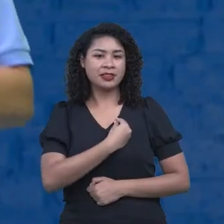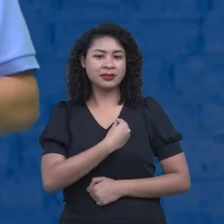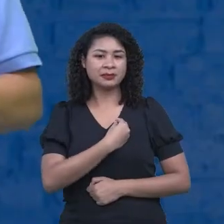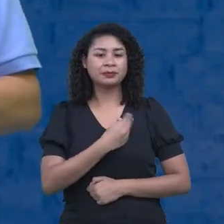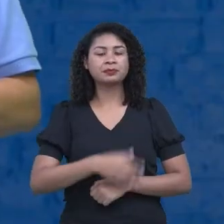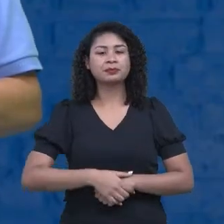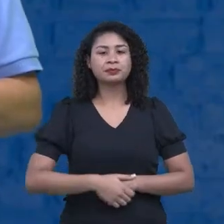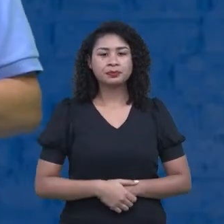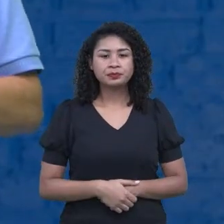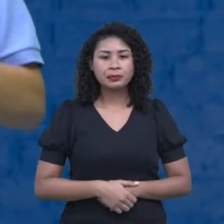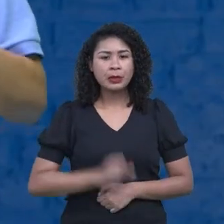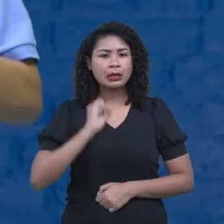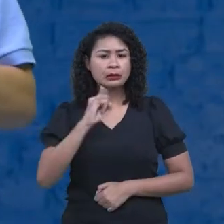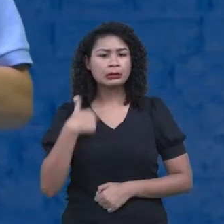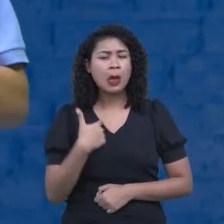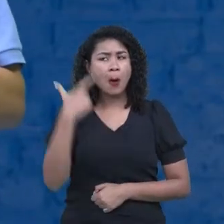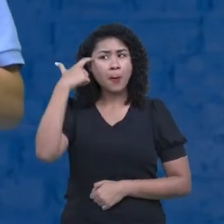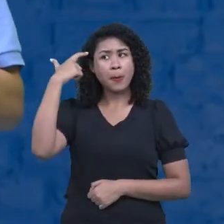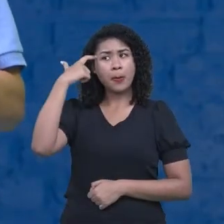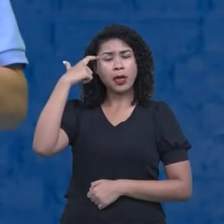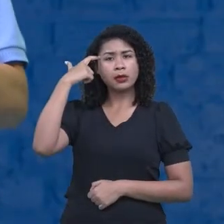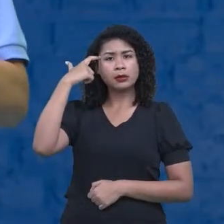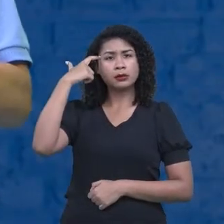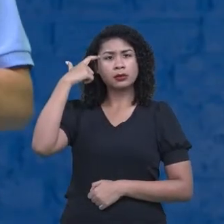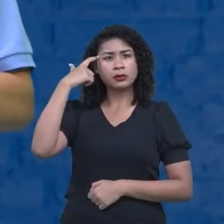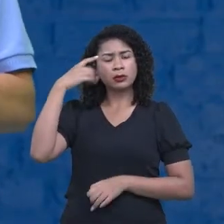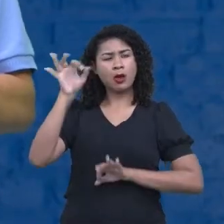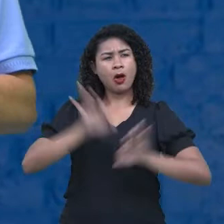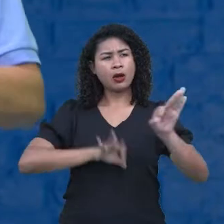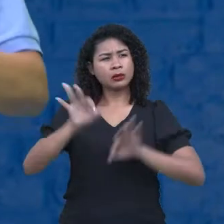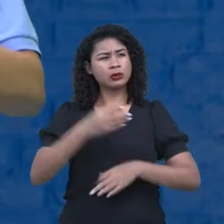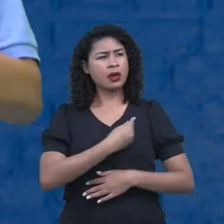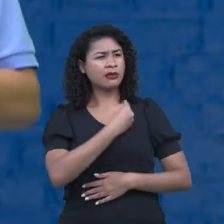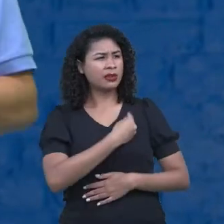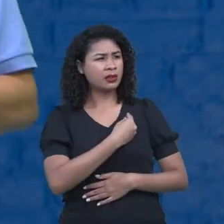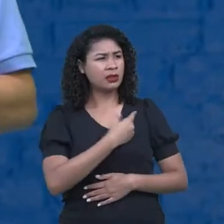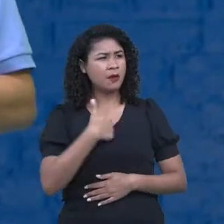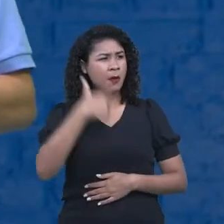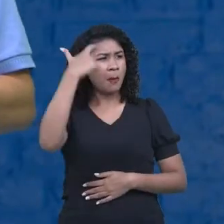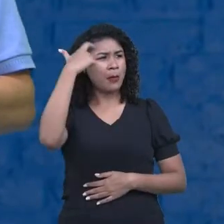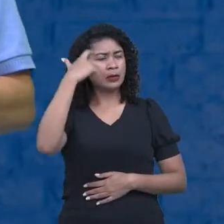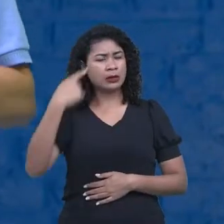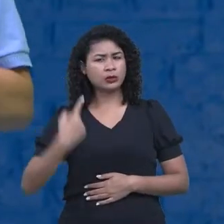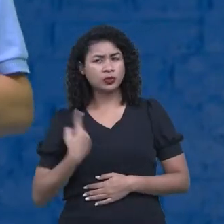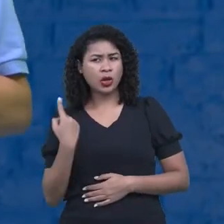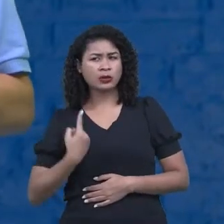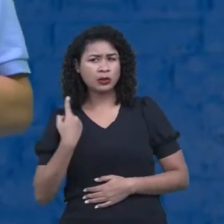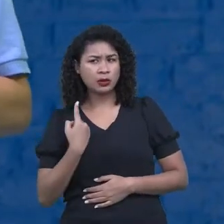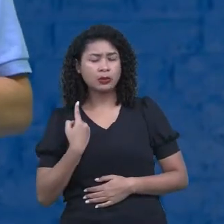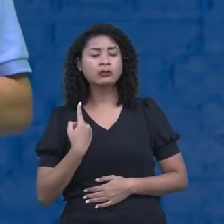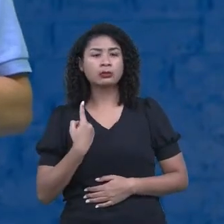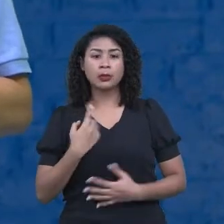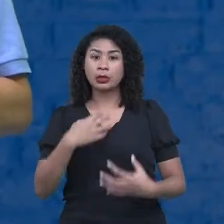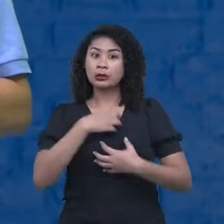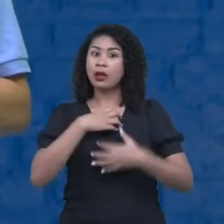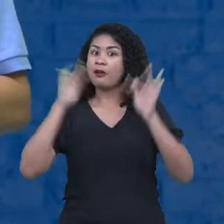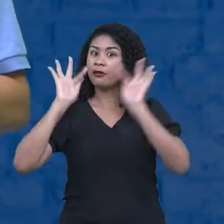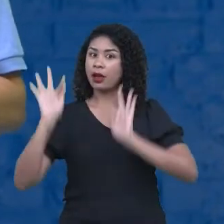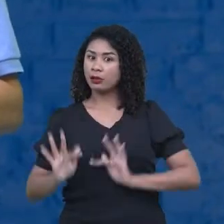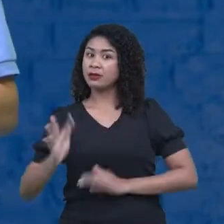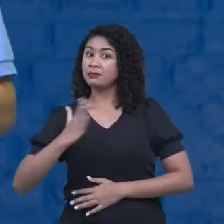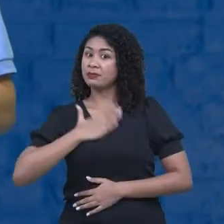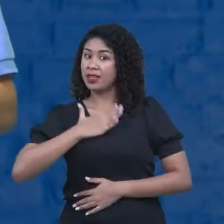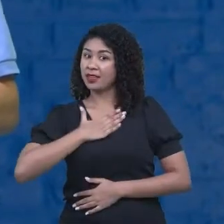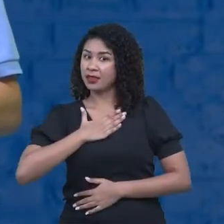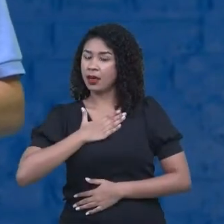Quando eu penso um projeto de vida, eu não posso pensar algo individual. É a minha felicidade. Mas será que a minha felicidade,